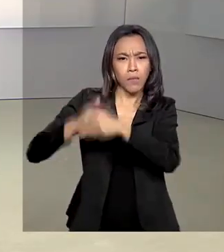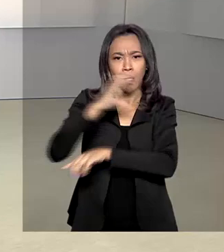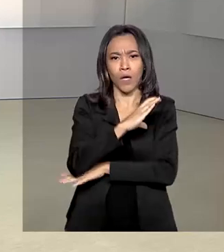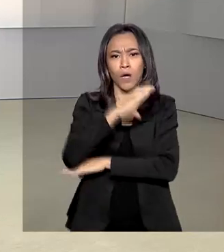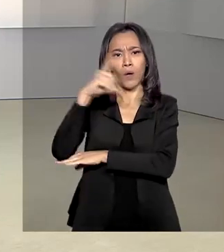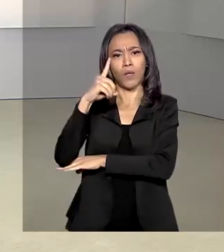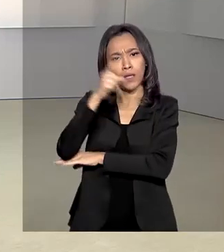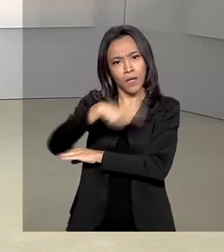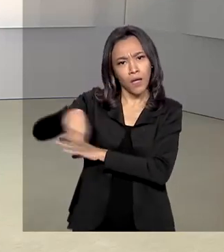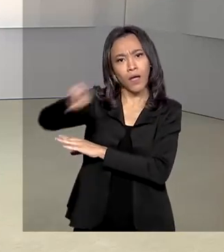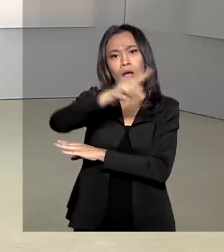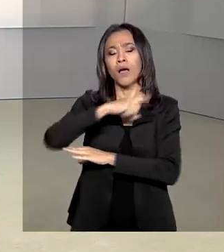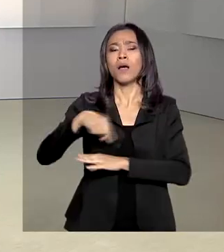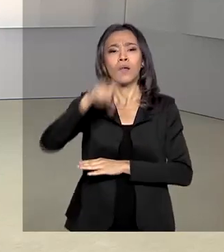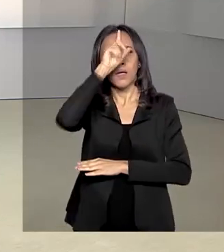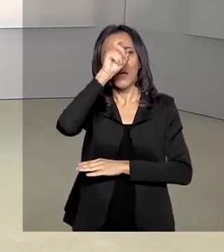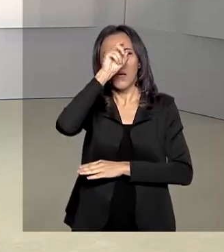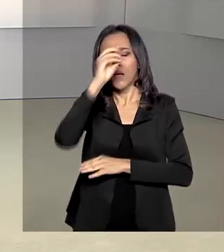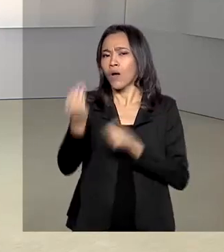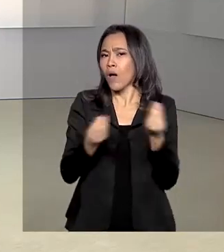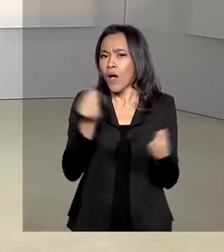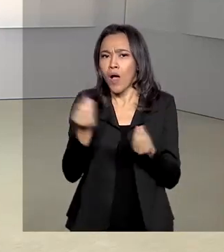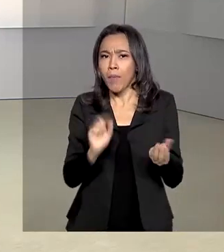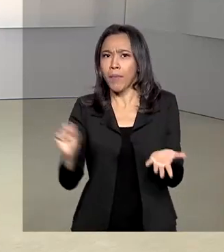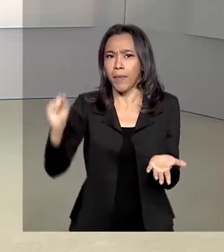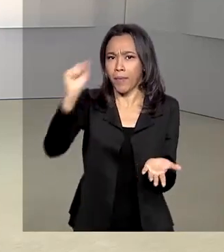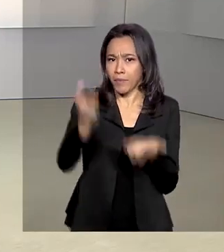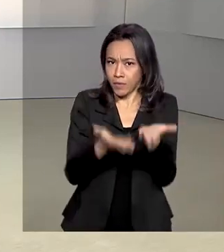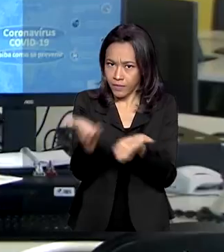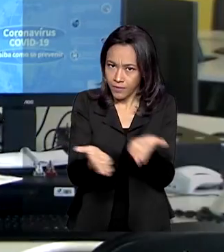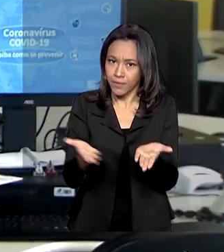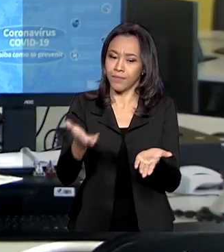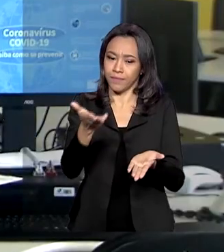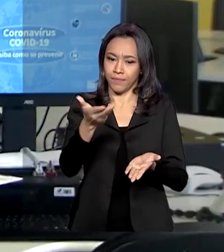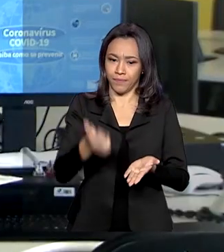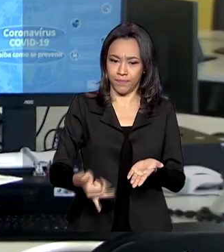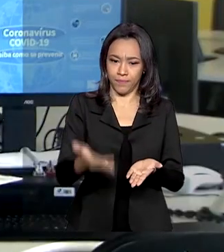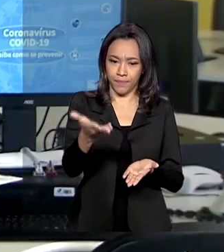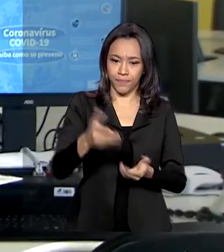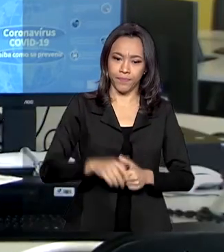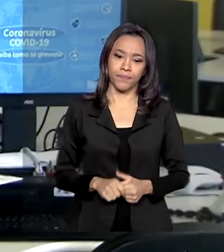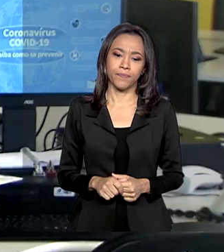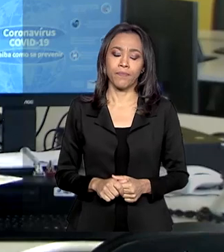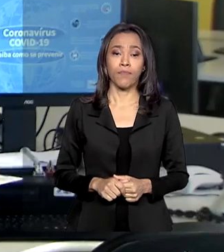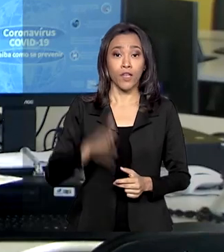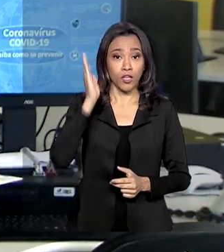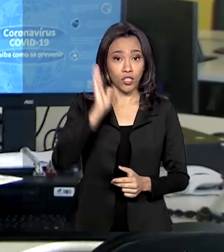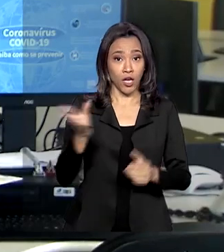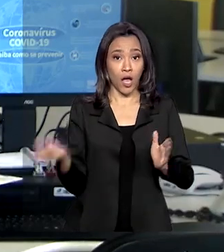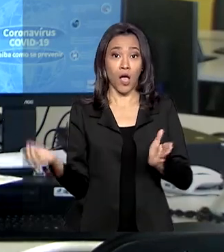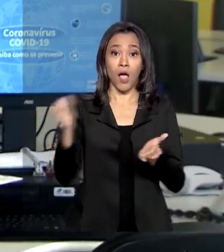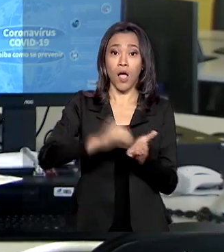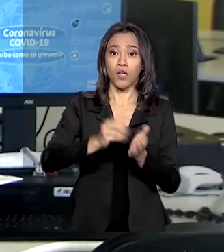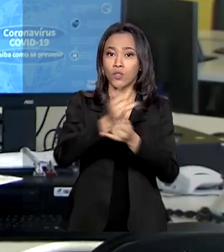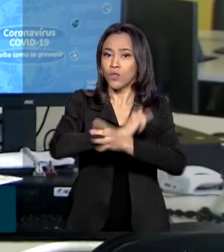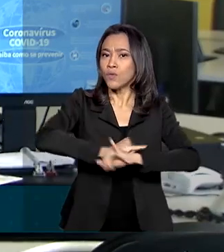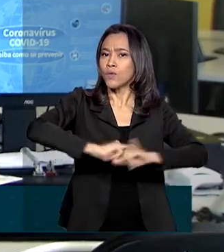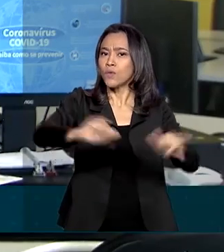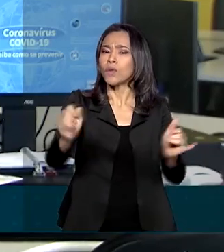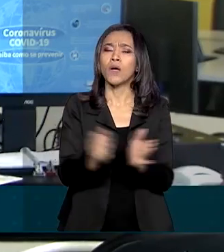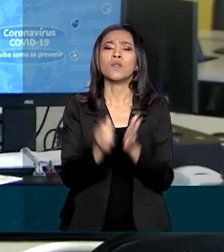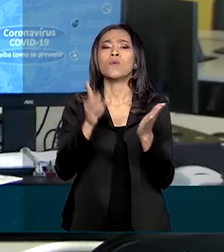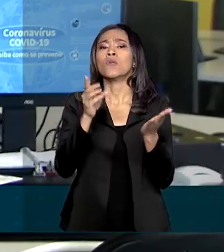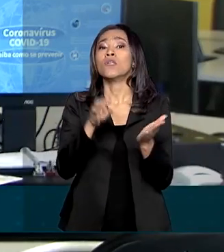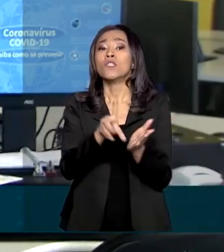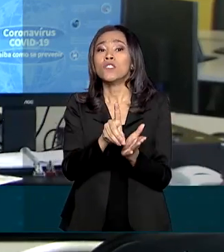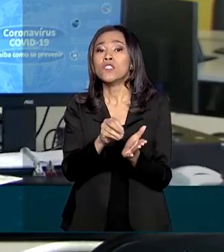serviços hospitalares. As informações com Cláudia Boiunga. Foi publicada em edição extra no Diário Oficial